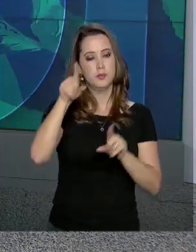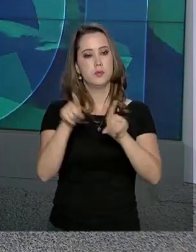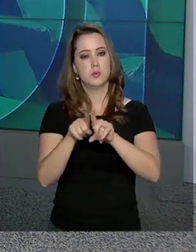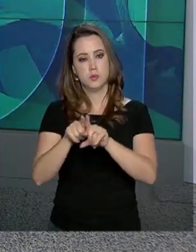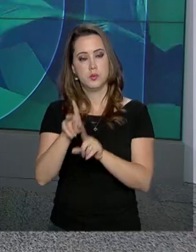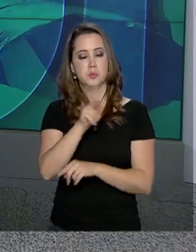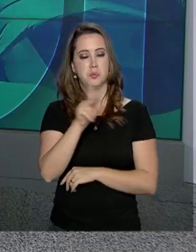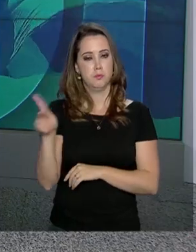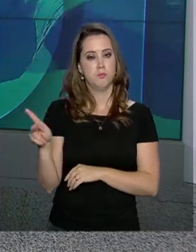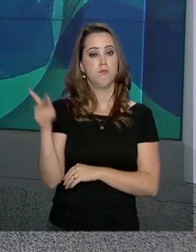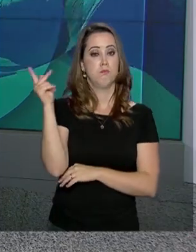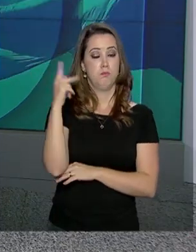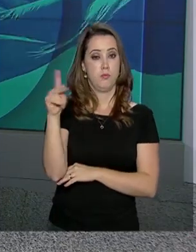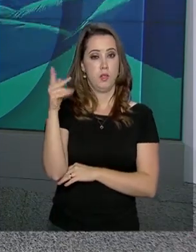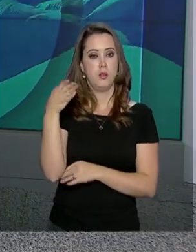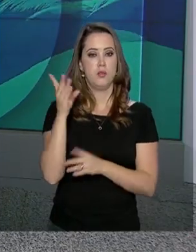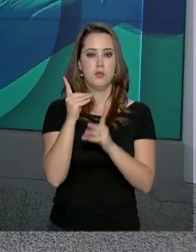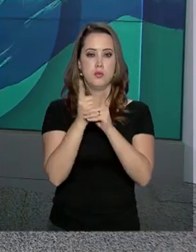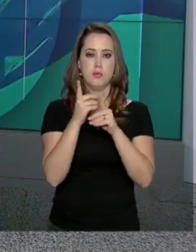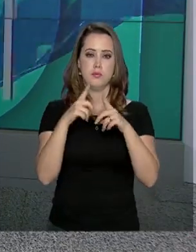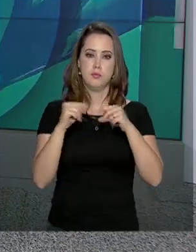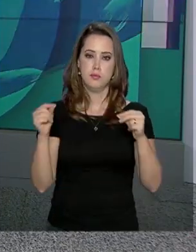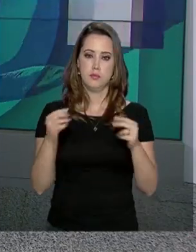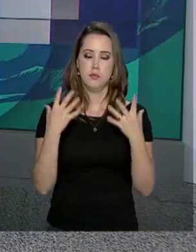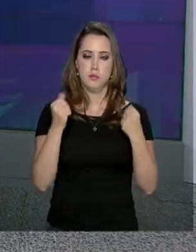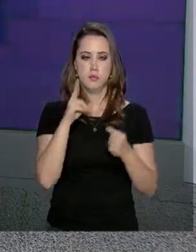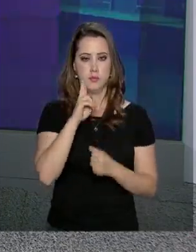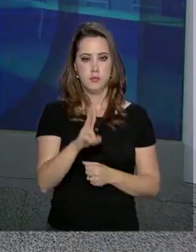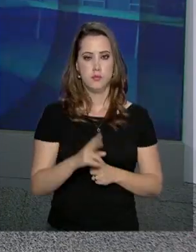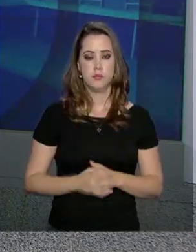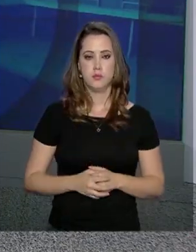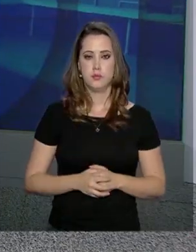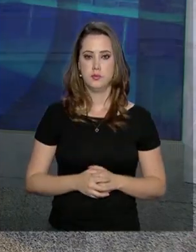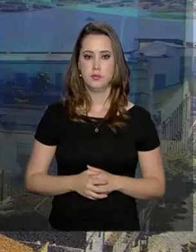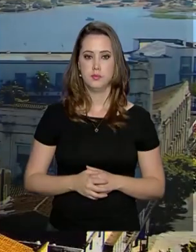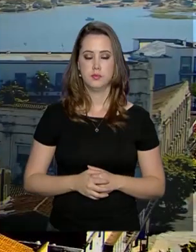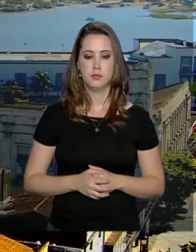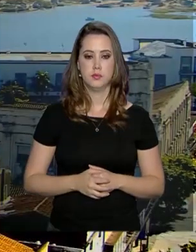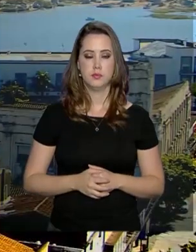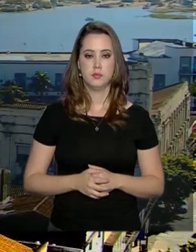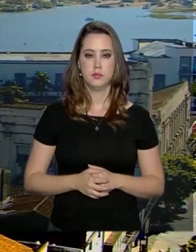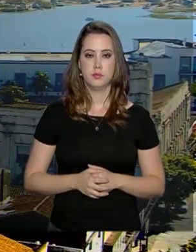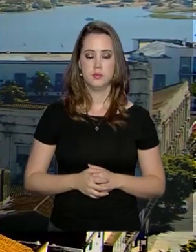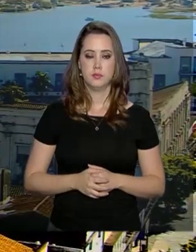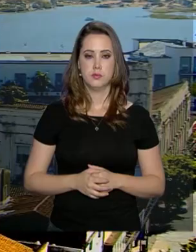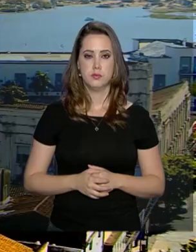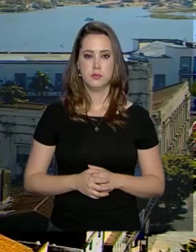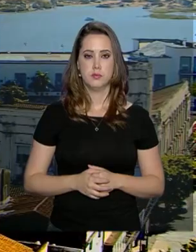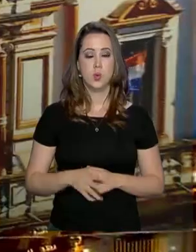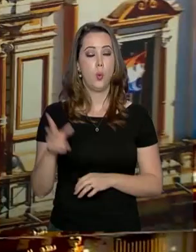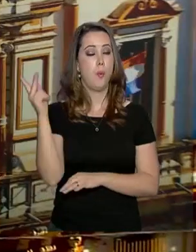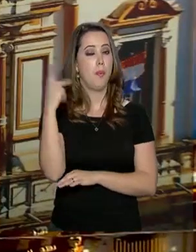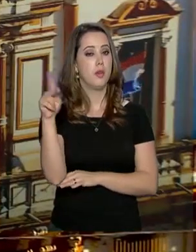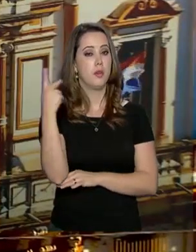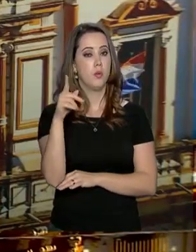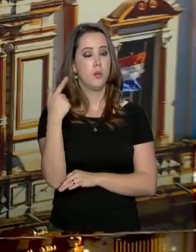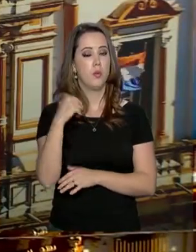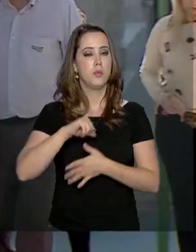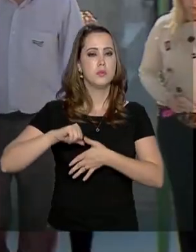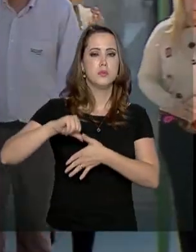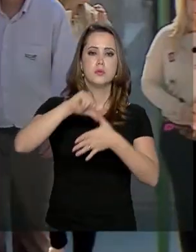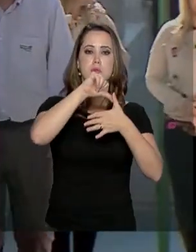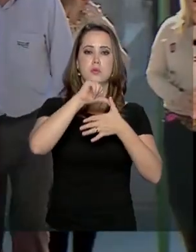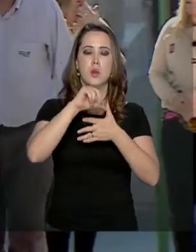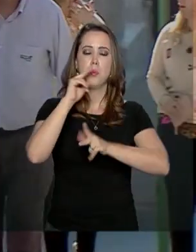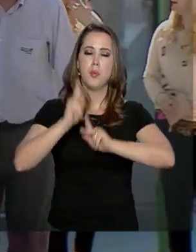Bolsonaro e Benítez neste encontro aqui em Brasília. Vamos ver. O Paraguai fica na América do